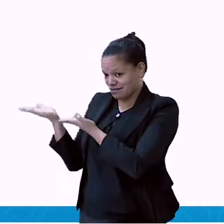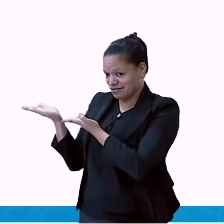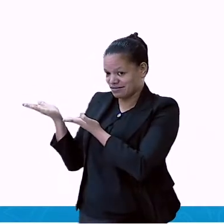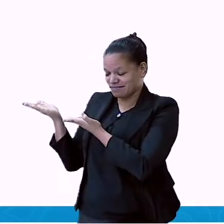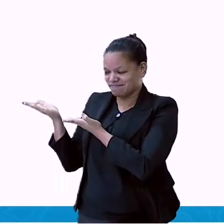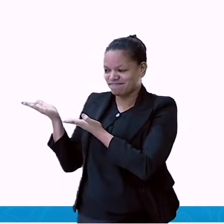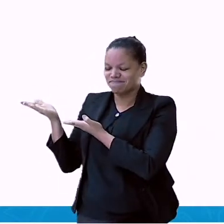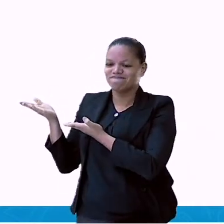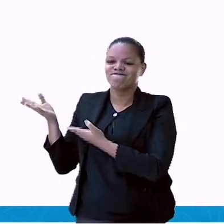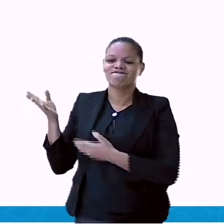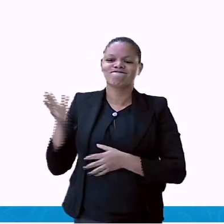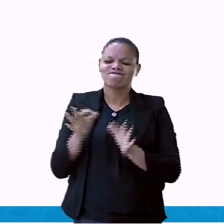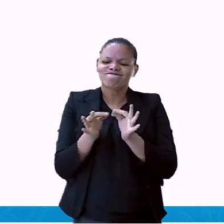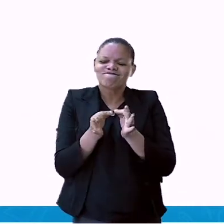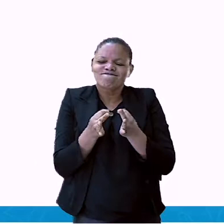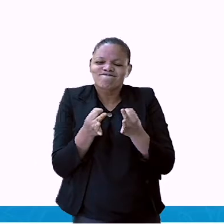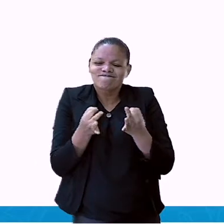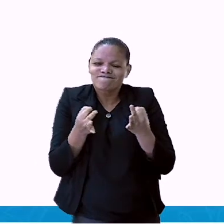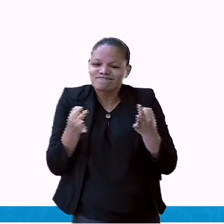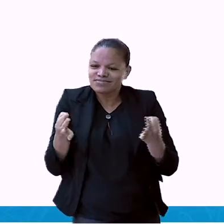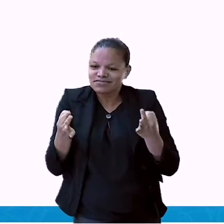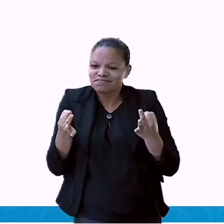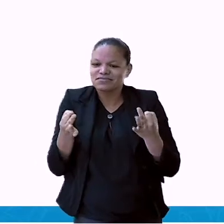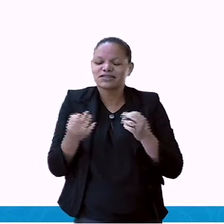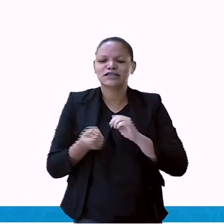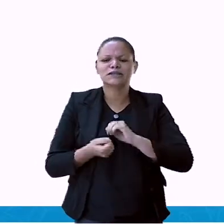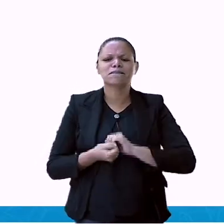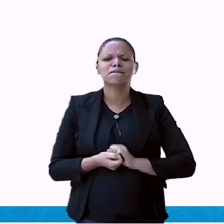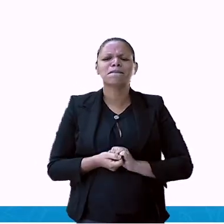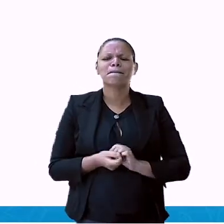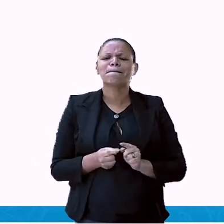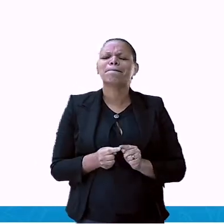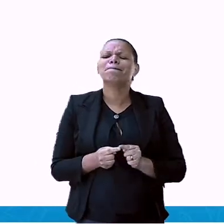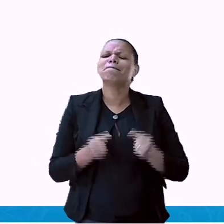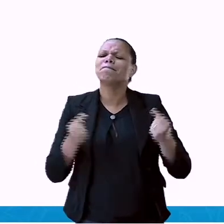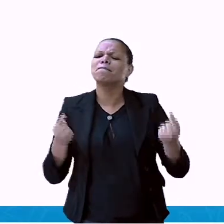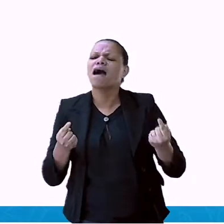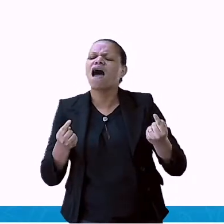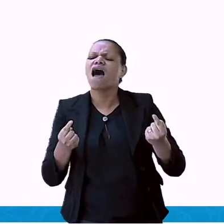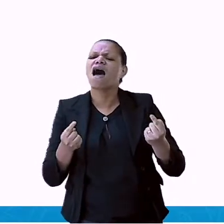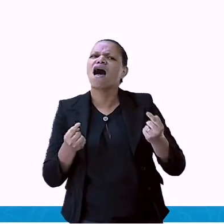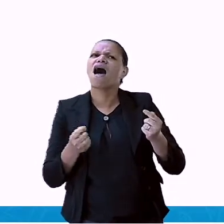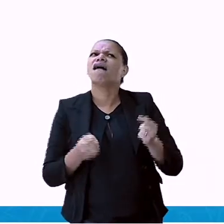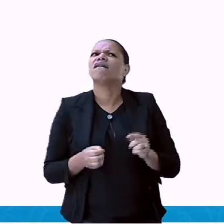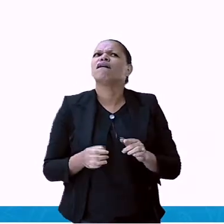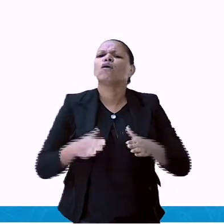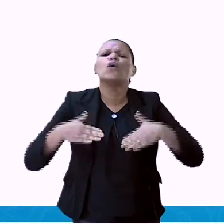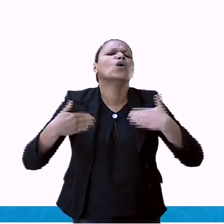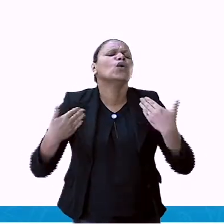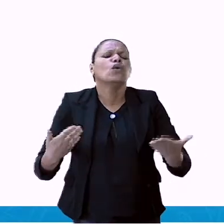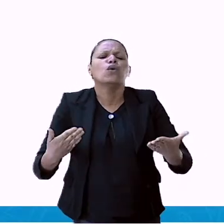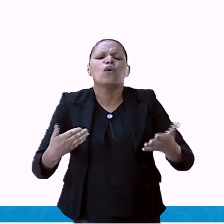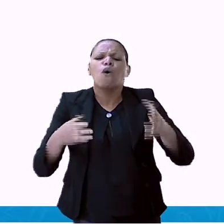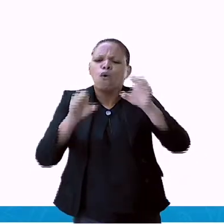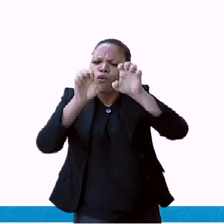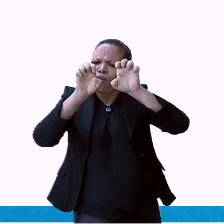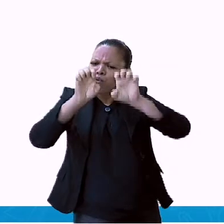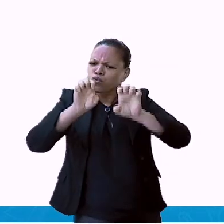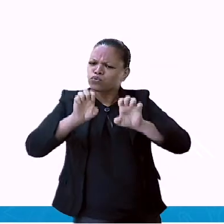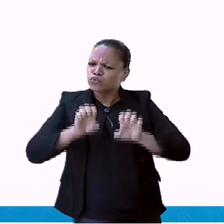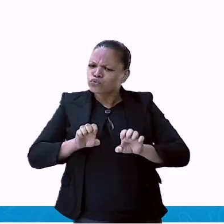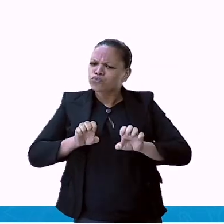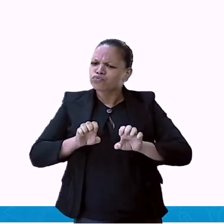Continuando, qual então é a estrutura dessas tabelas? Elas precisam conter linhas